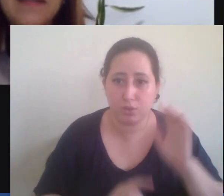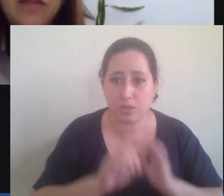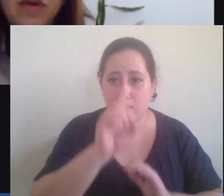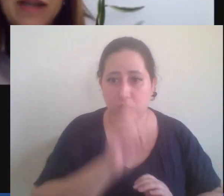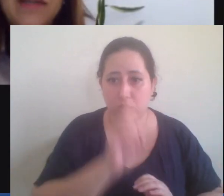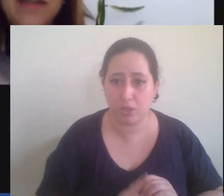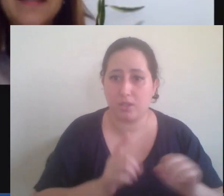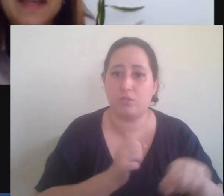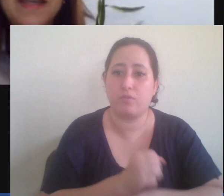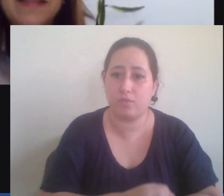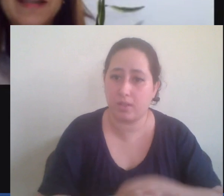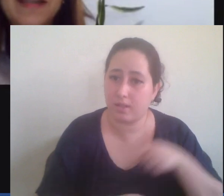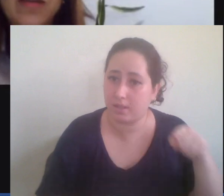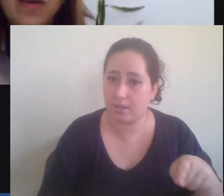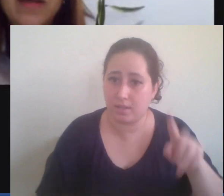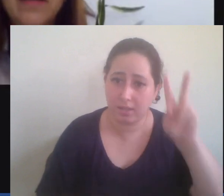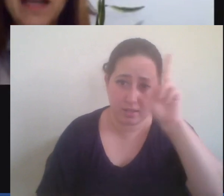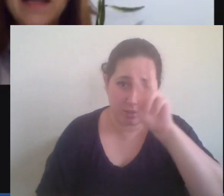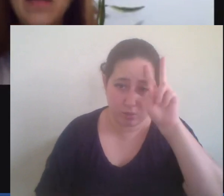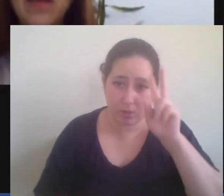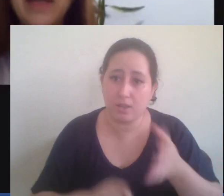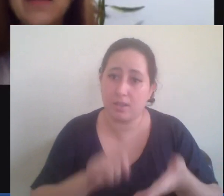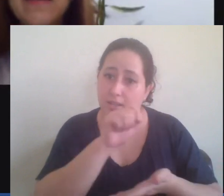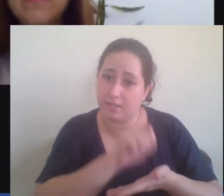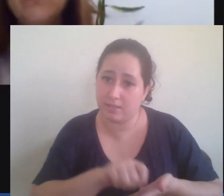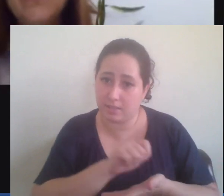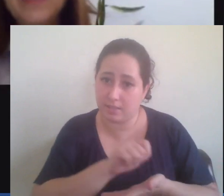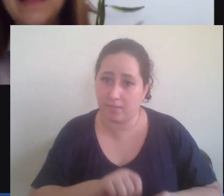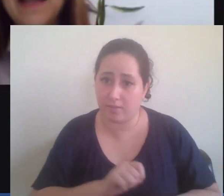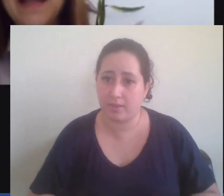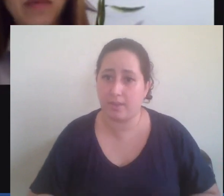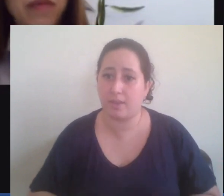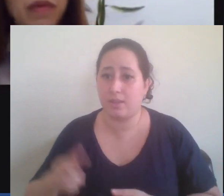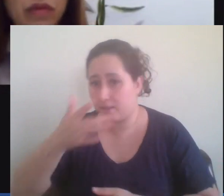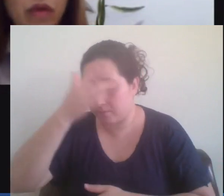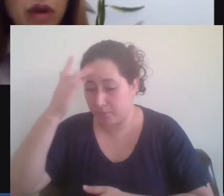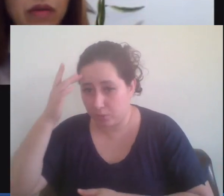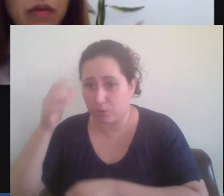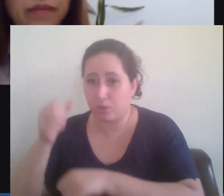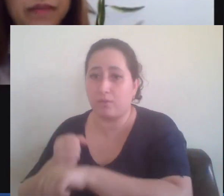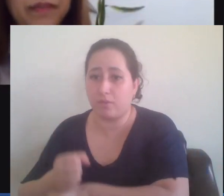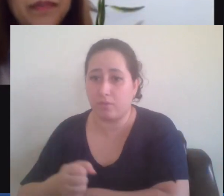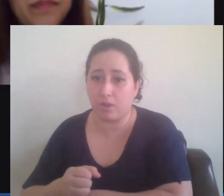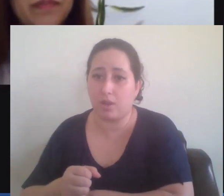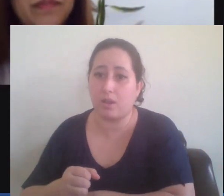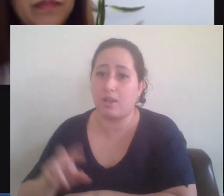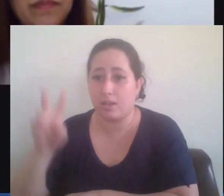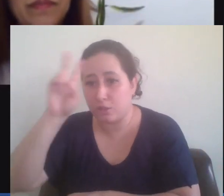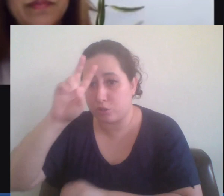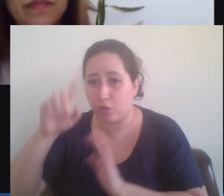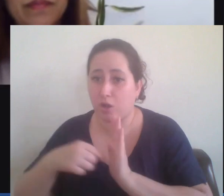essa história deveria ser reescrita colocando tais violadores em seu verdadeiro papel histórico